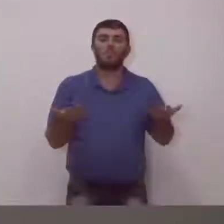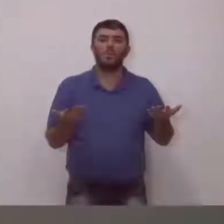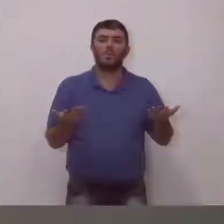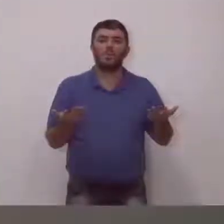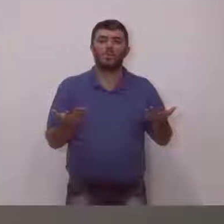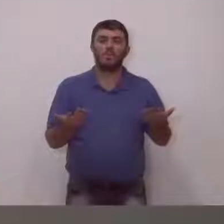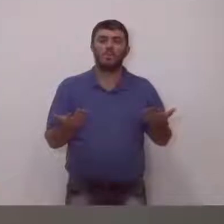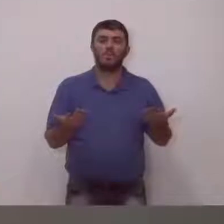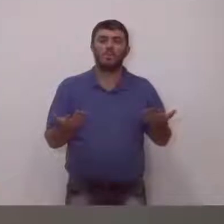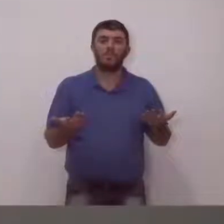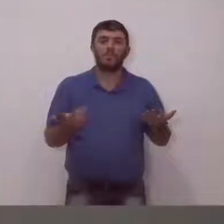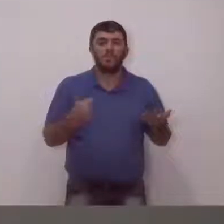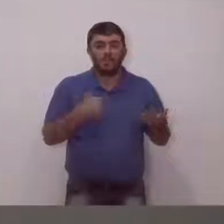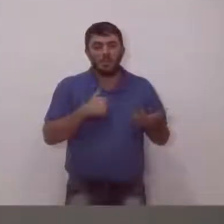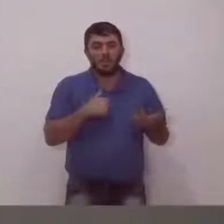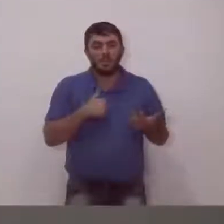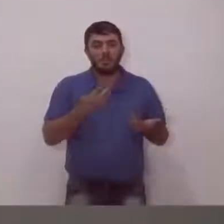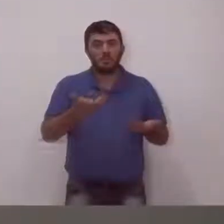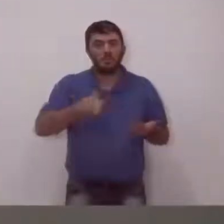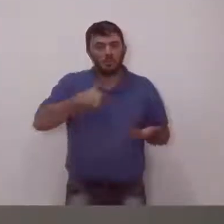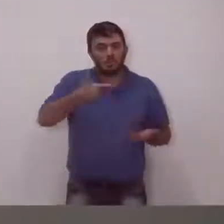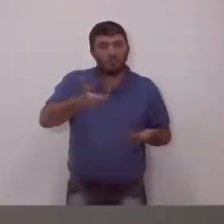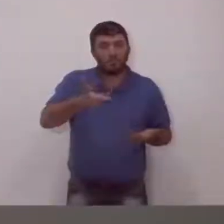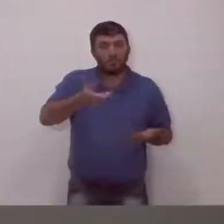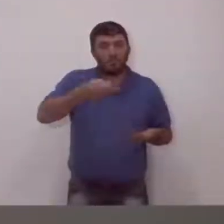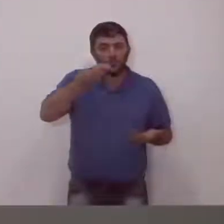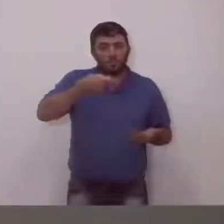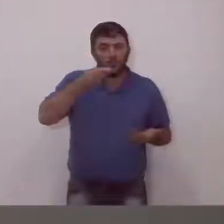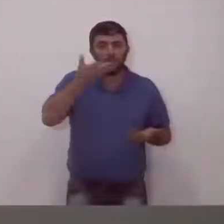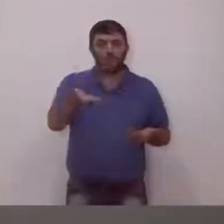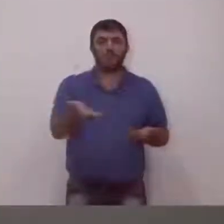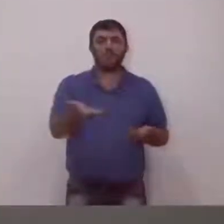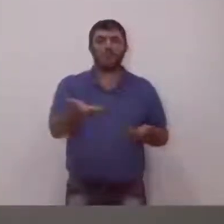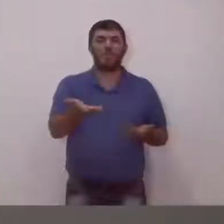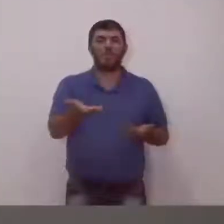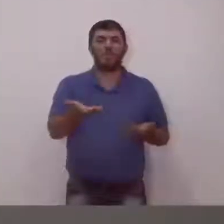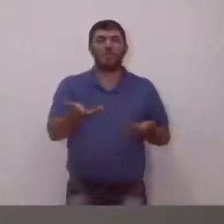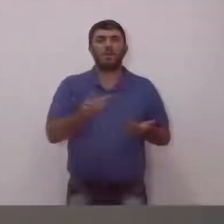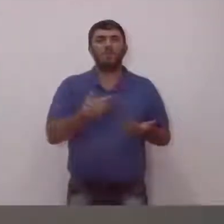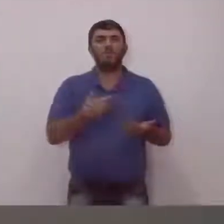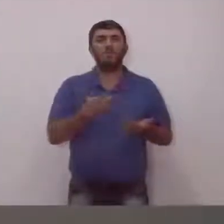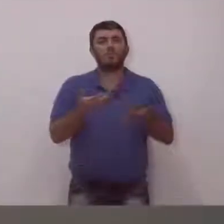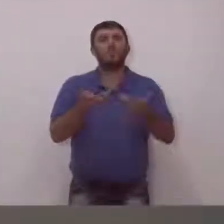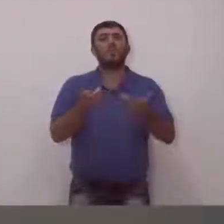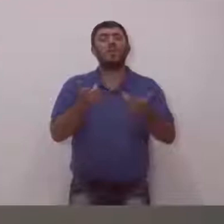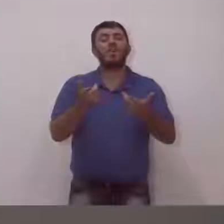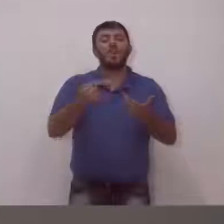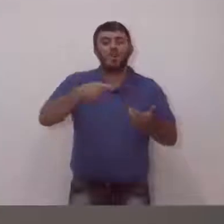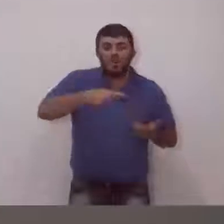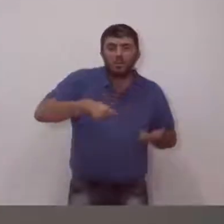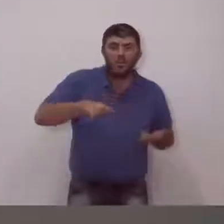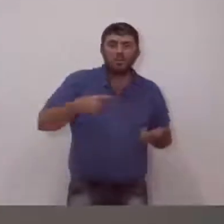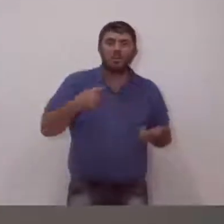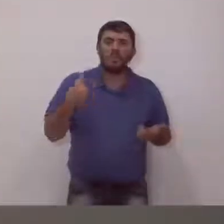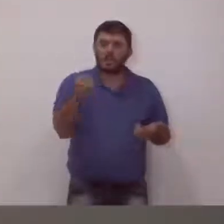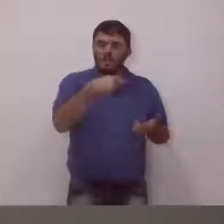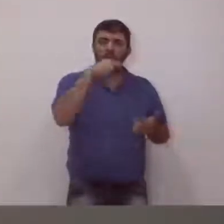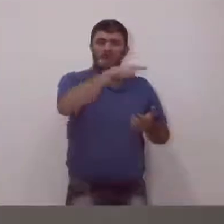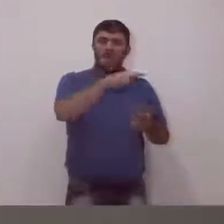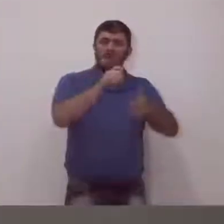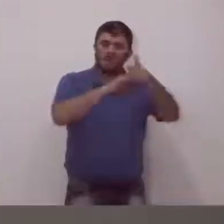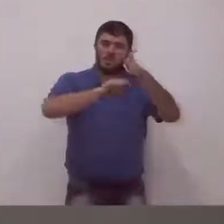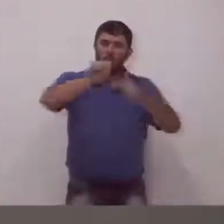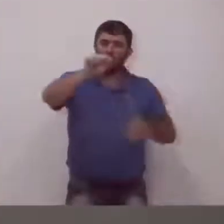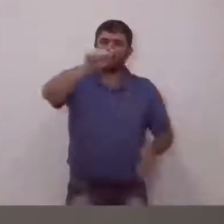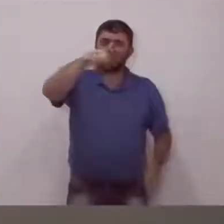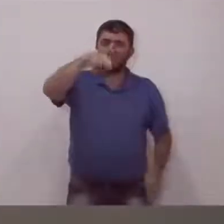aí uma possibilidade da Senebave chamar